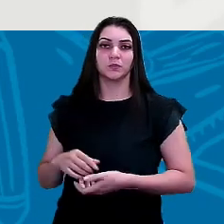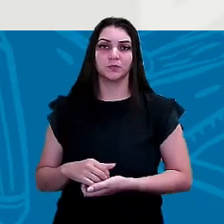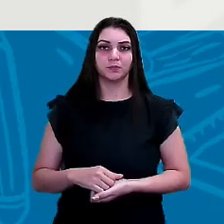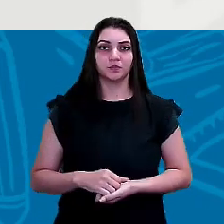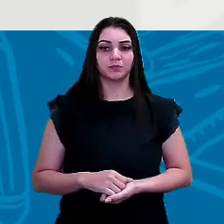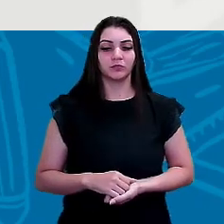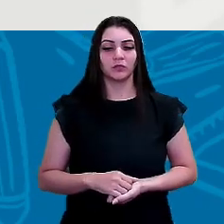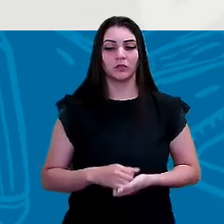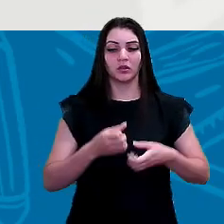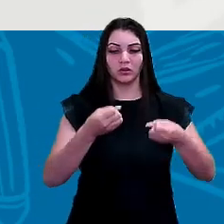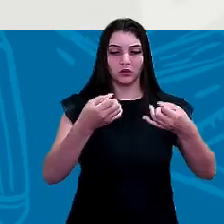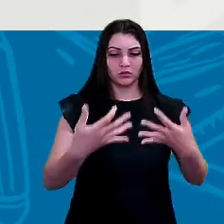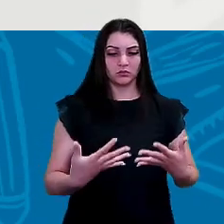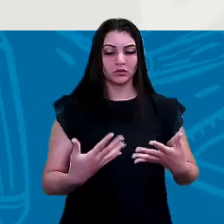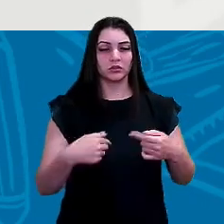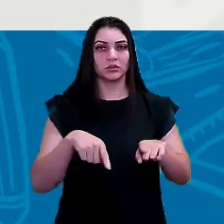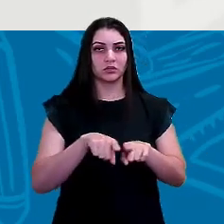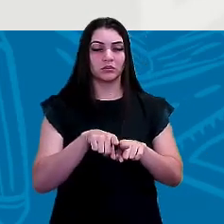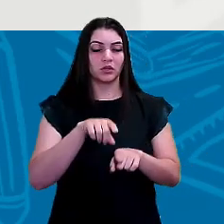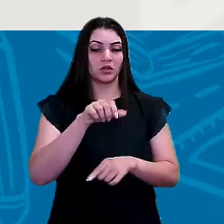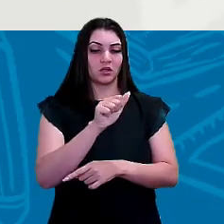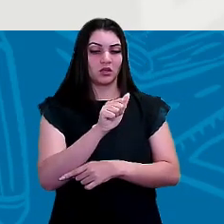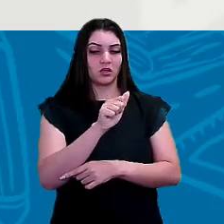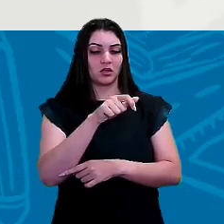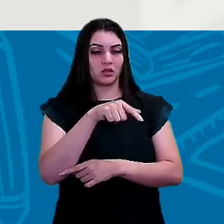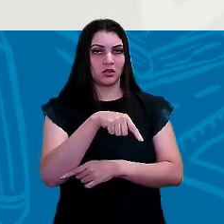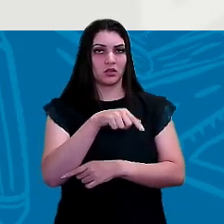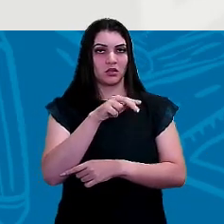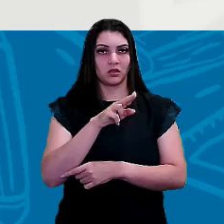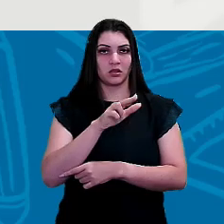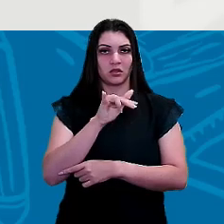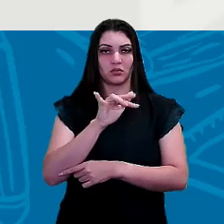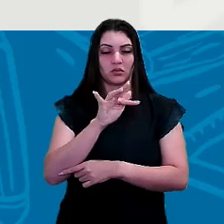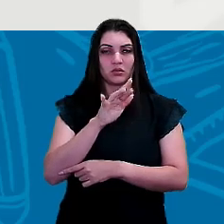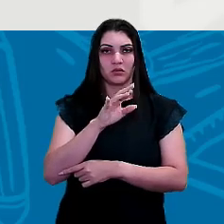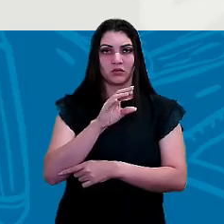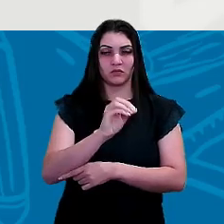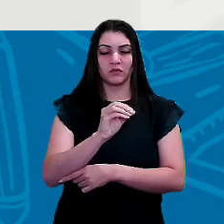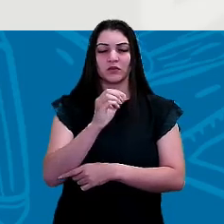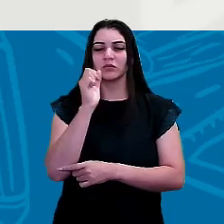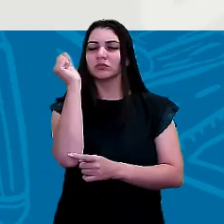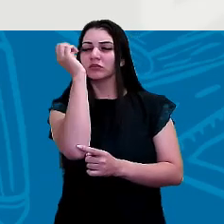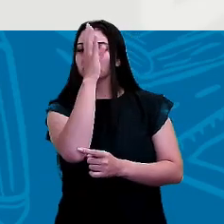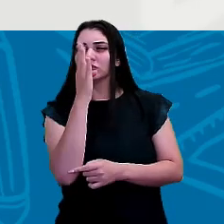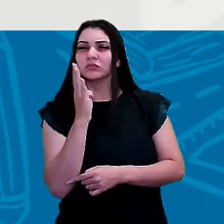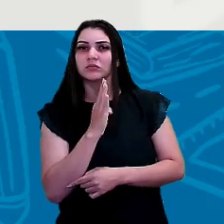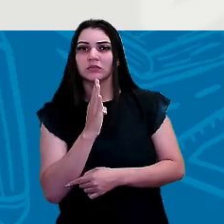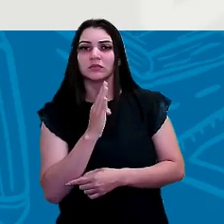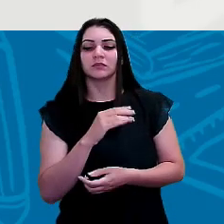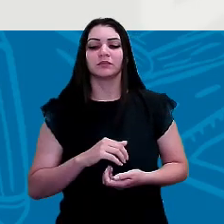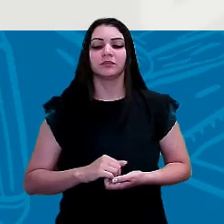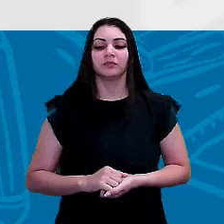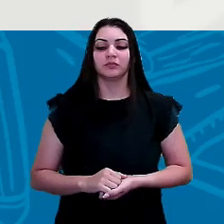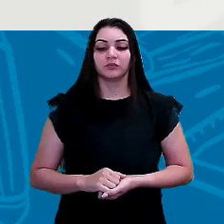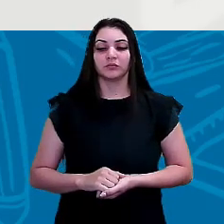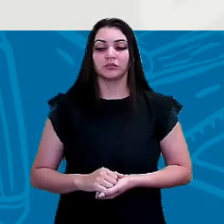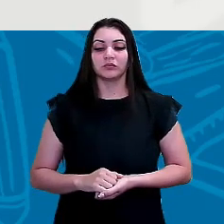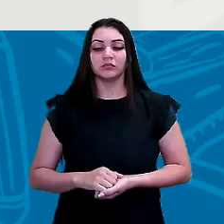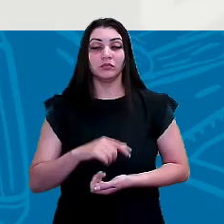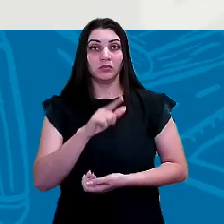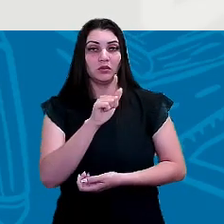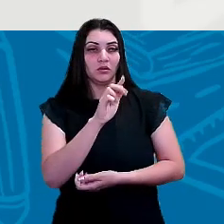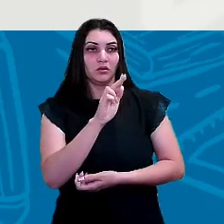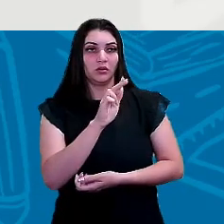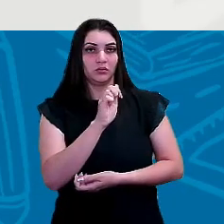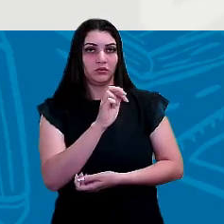Falando do aquífero guarani o aquífero no Brasil o aquífero guarani é o